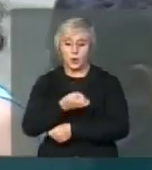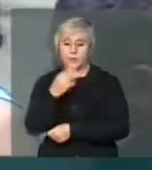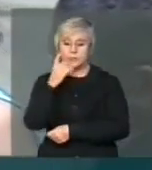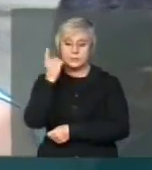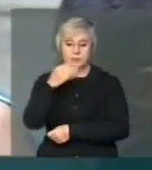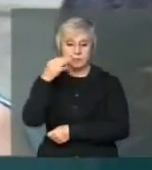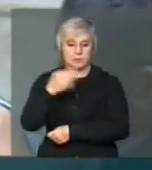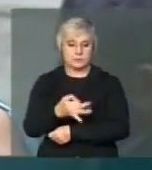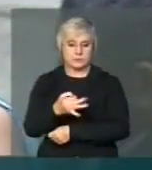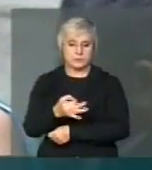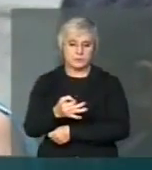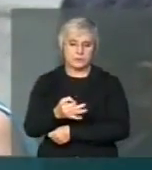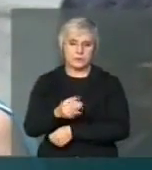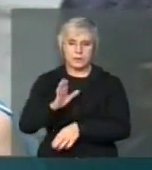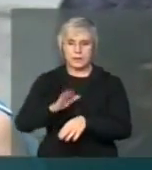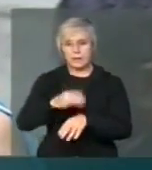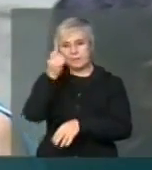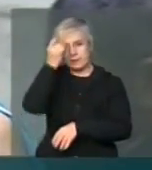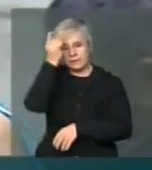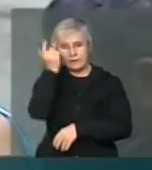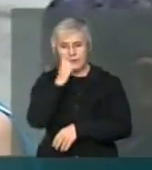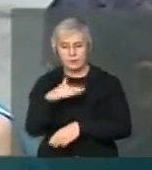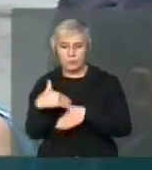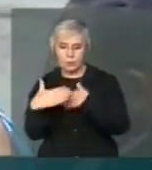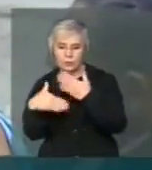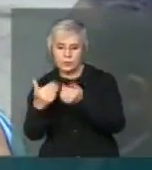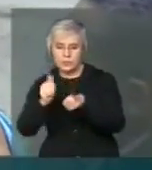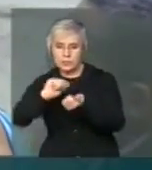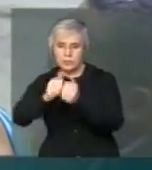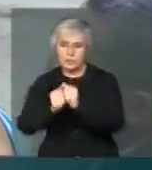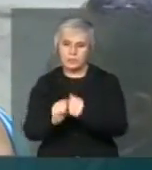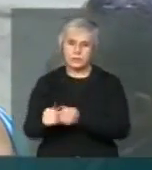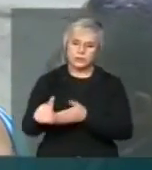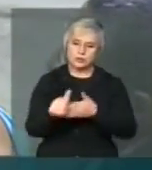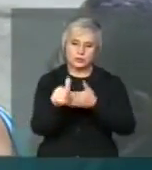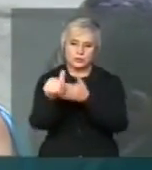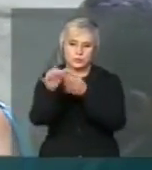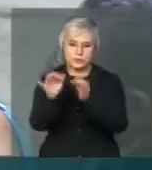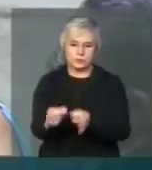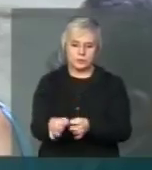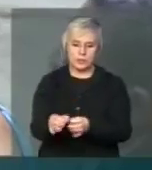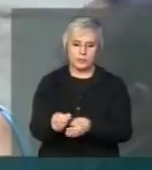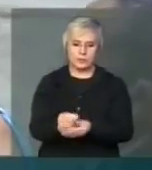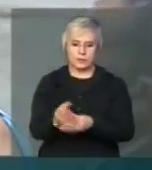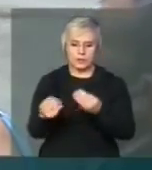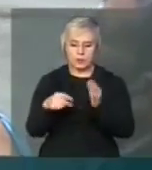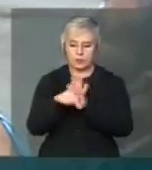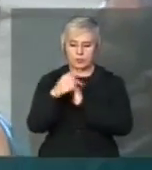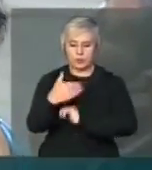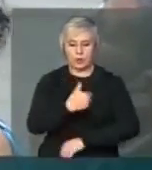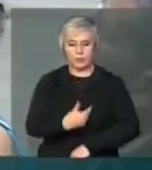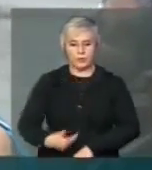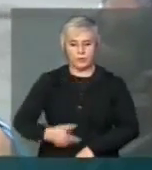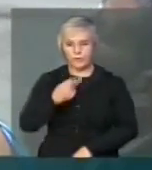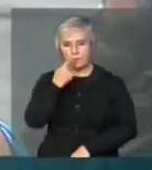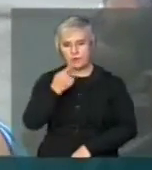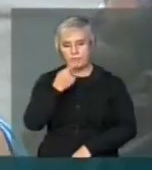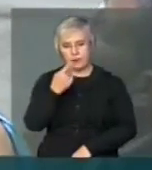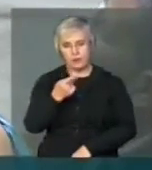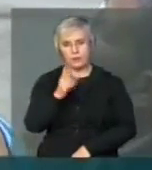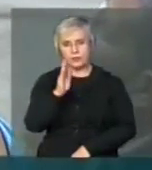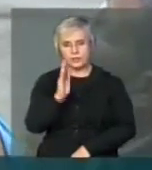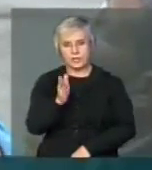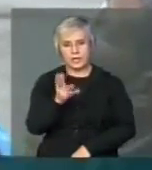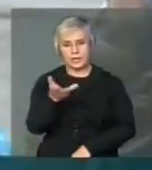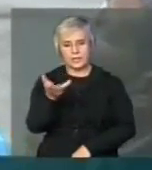muito mais fácil você caminhar se tiver as negociações. E como o próprio governo admitiu que estaria disposto